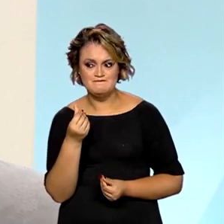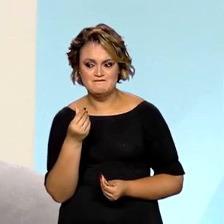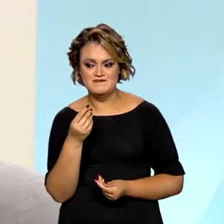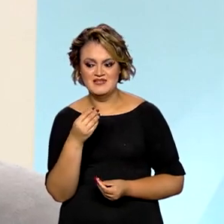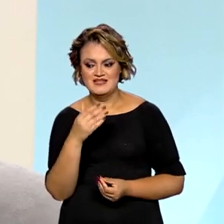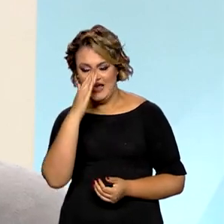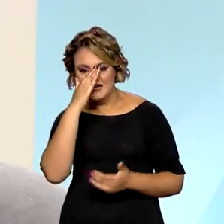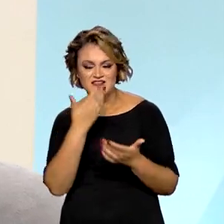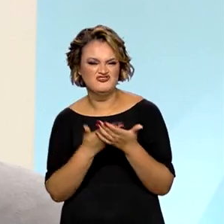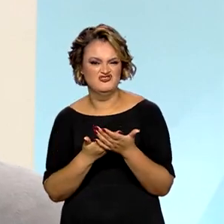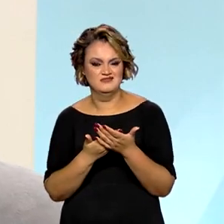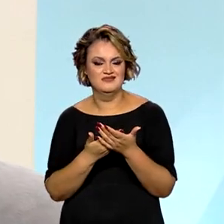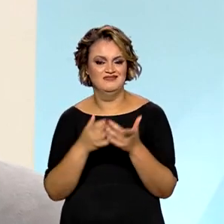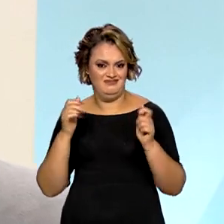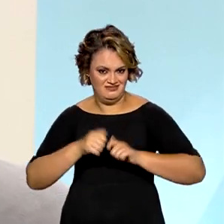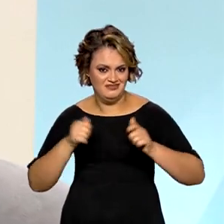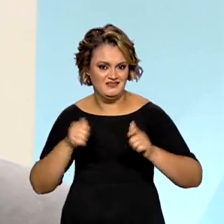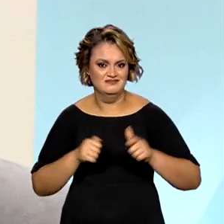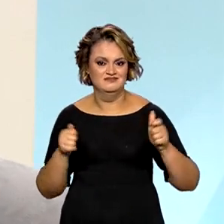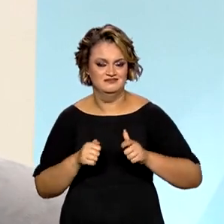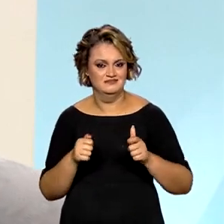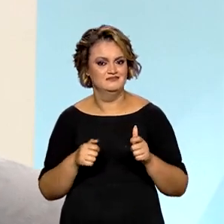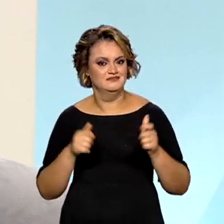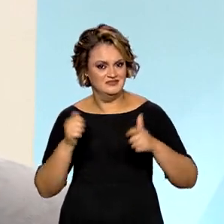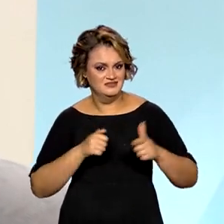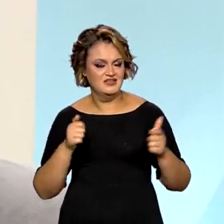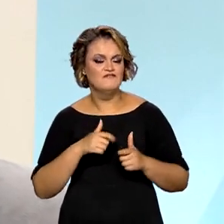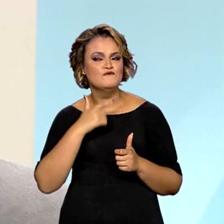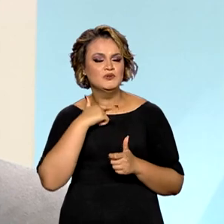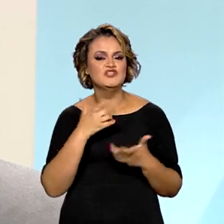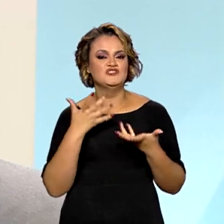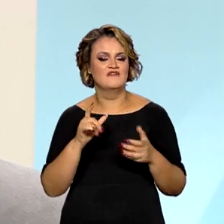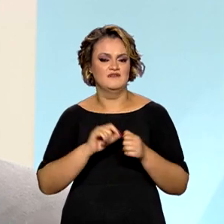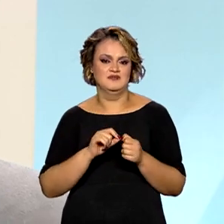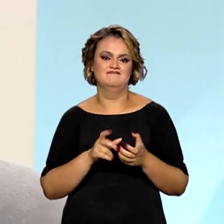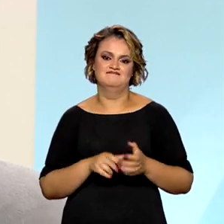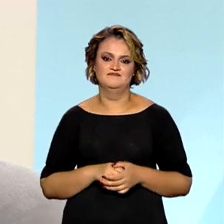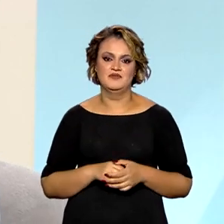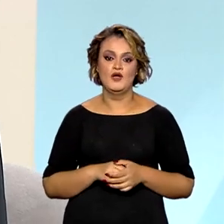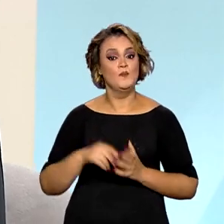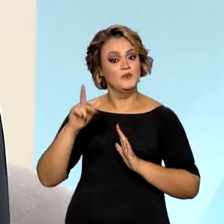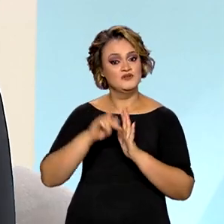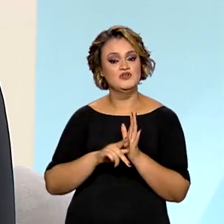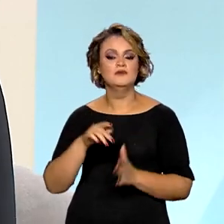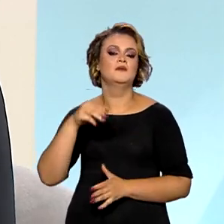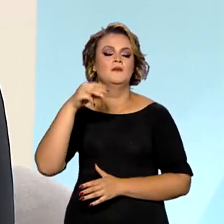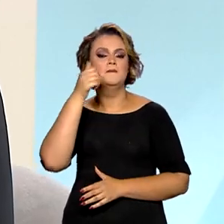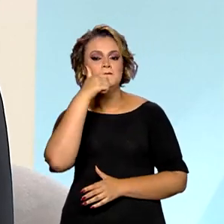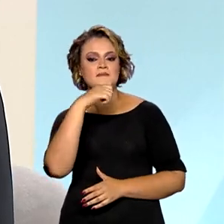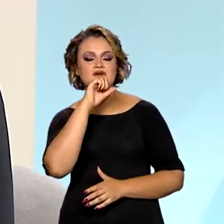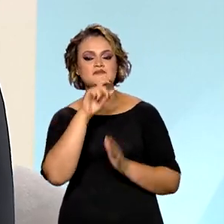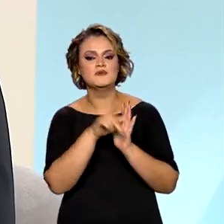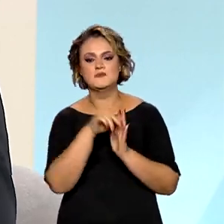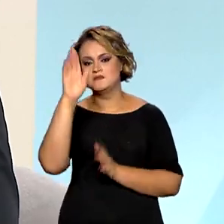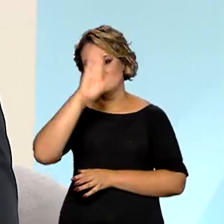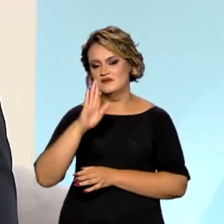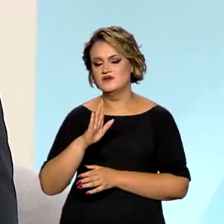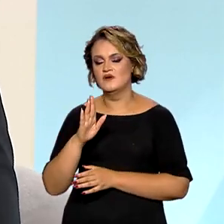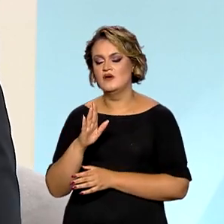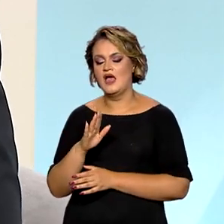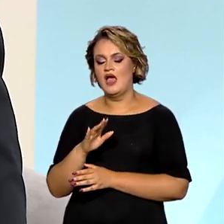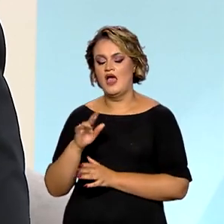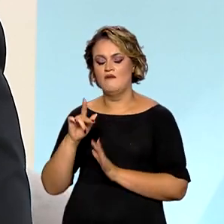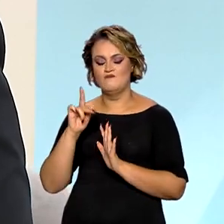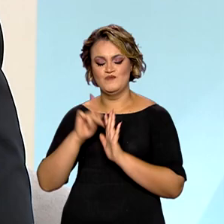acreditadas em realmente fazer aquilo que elas têm o desejo de fazer. O Mães do Brasil é um programa que vem trazer uma